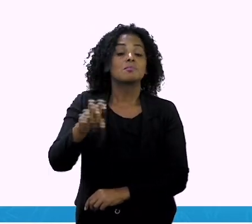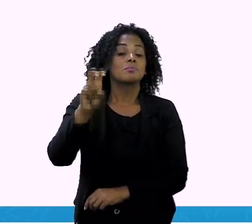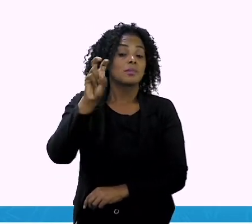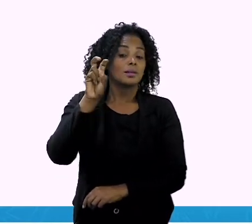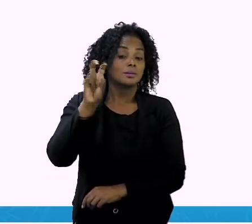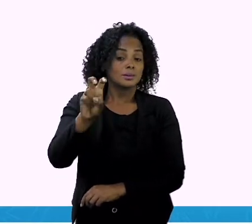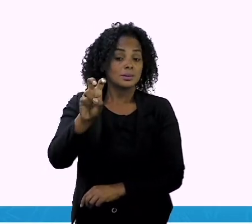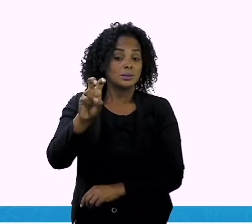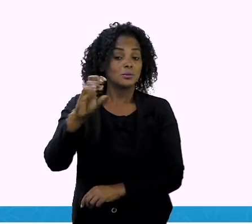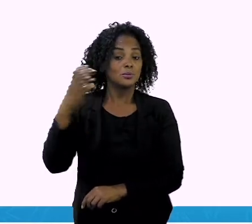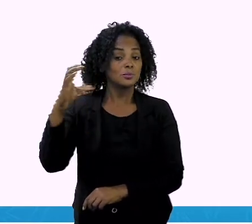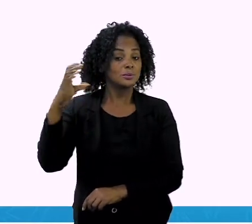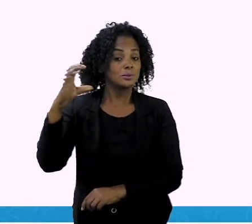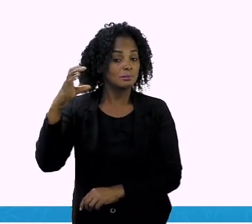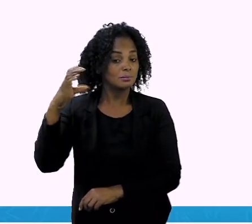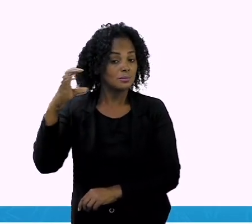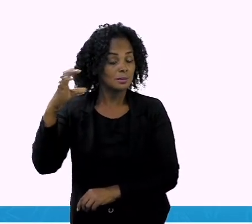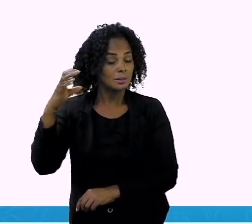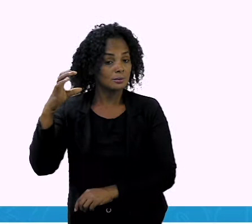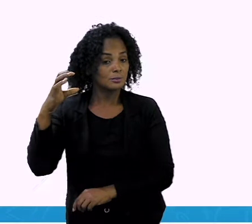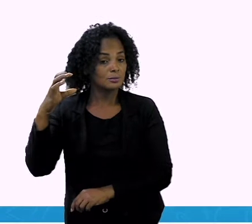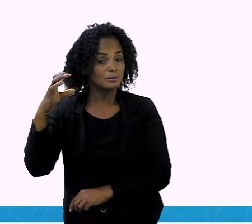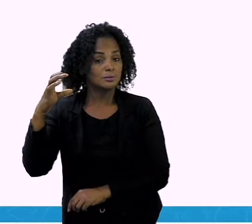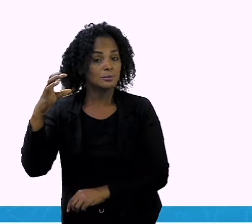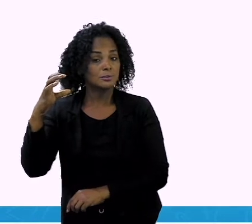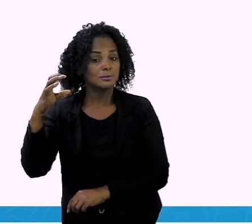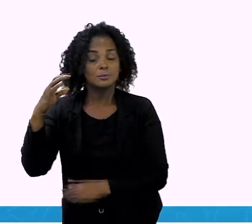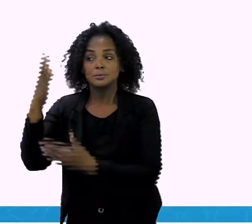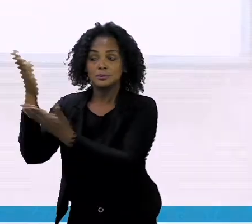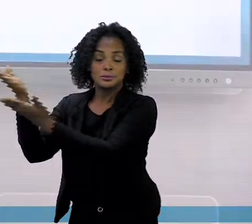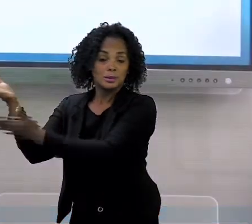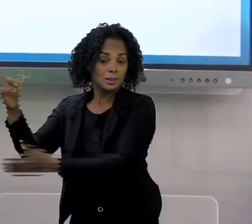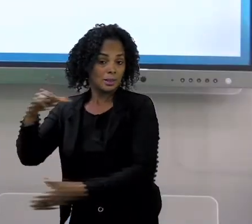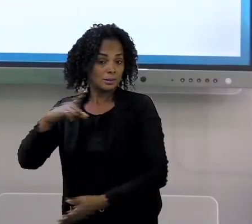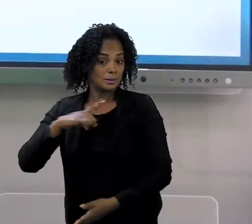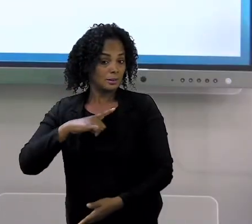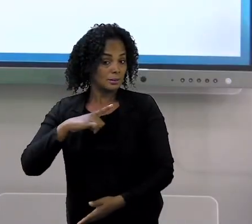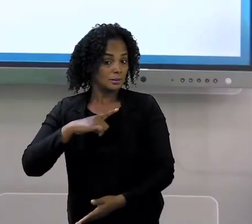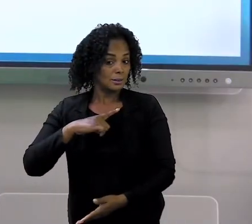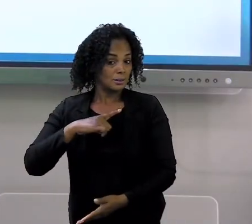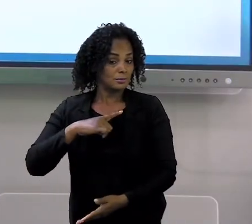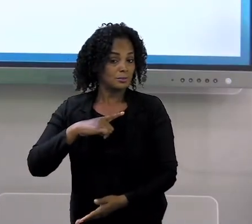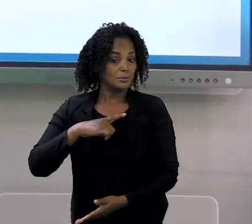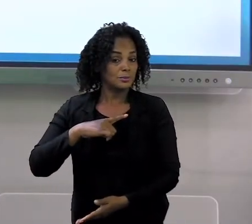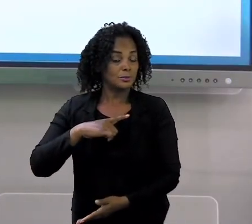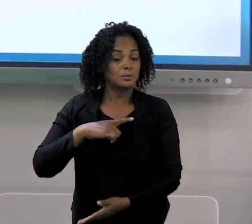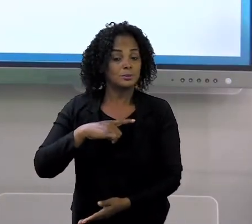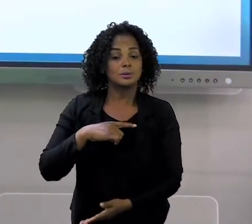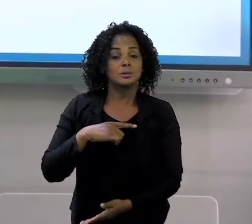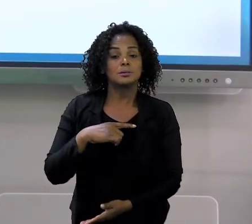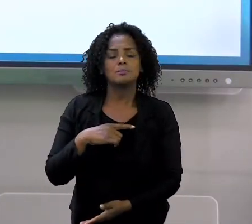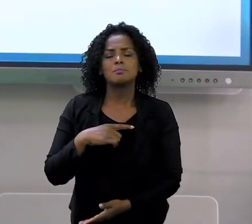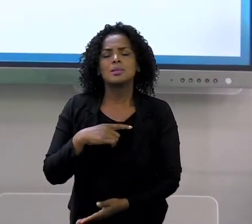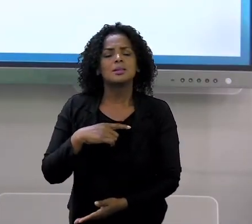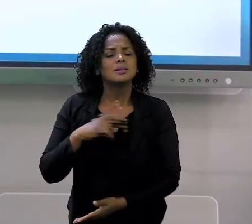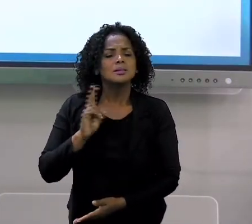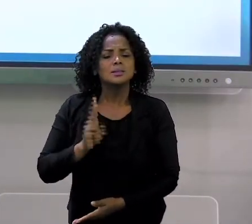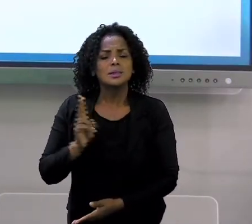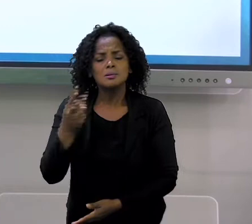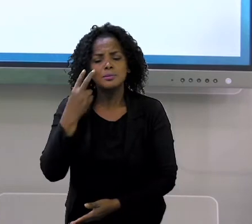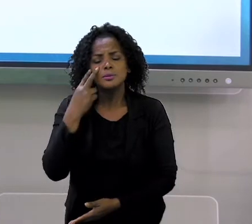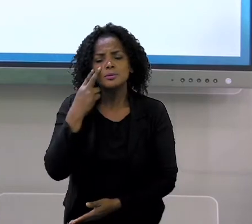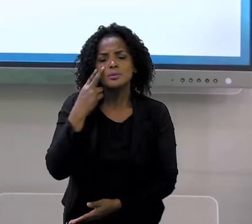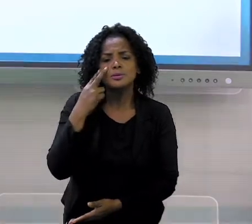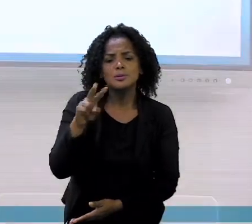Cinco centavos. Olha aqui. Nós temos aqui a representação. Toda vez que a gente vê